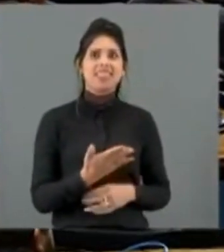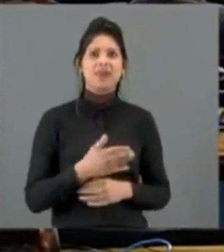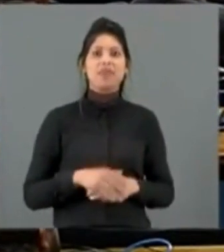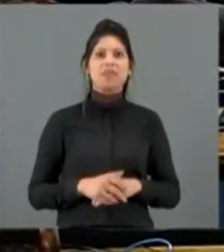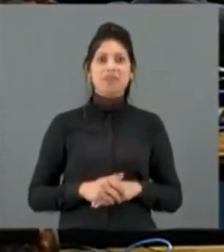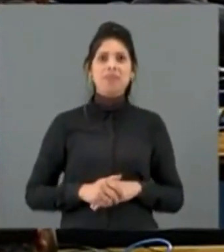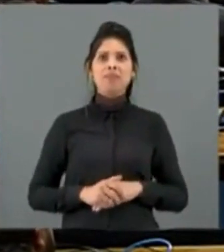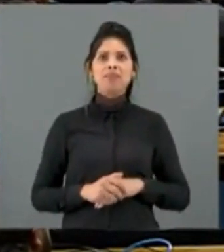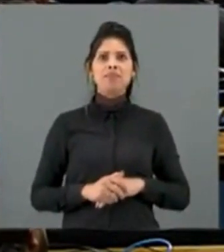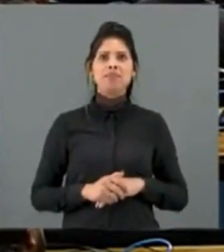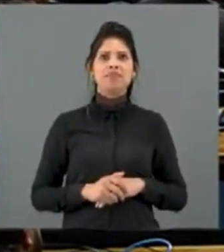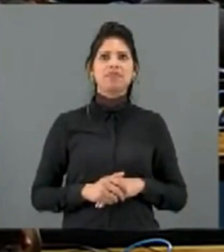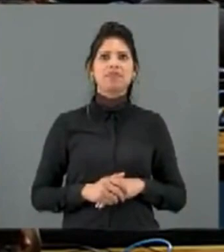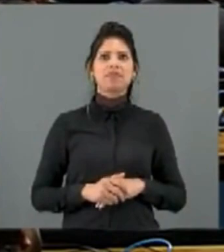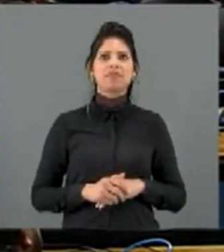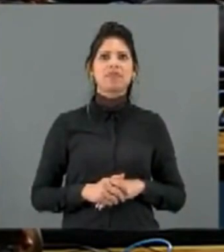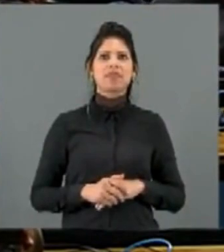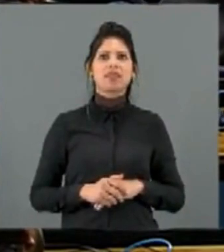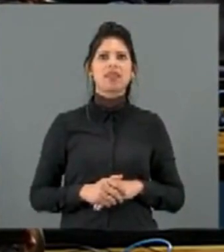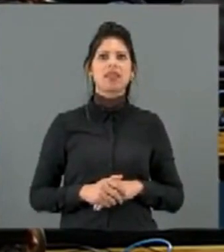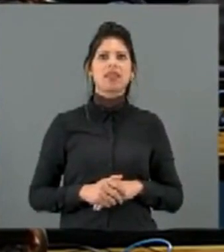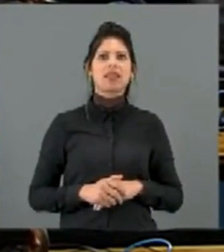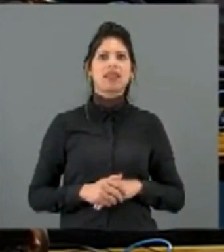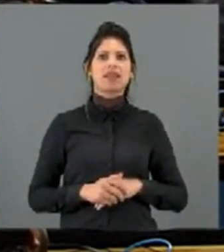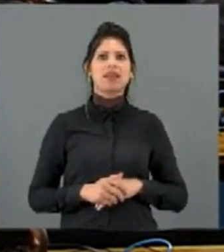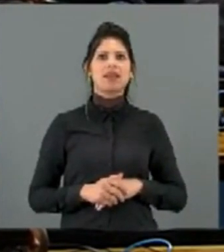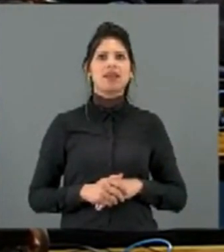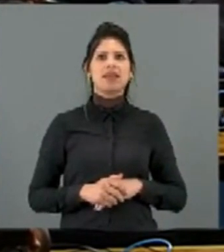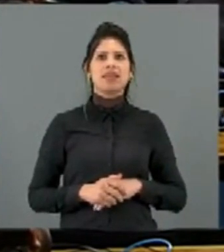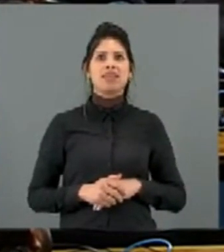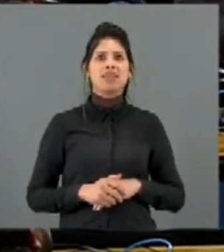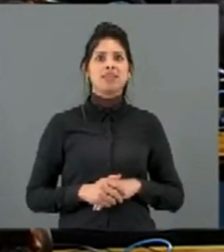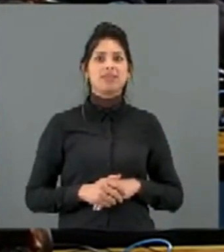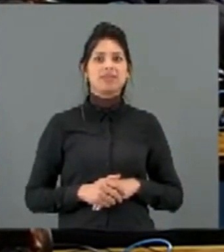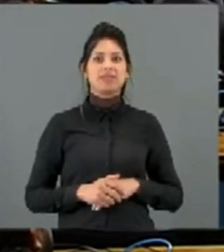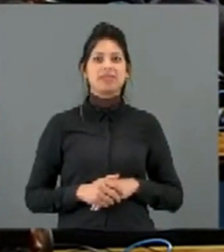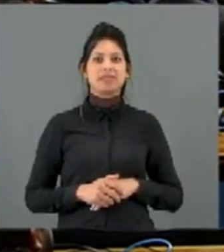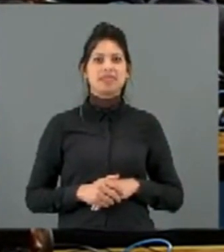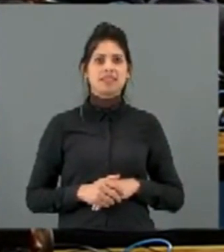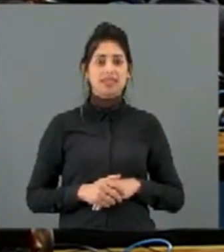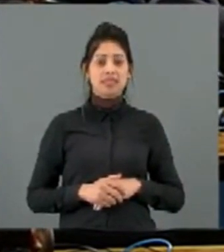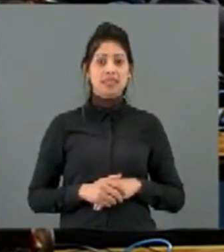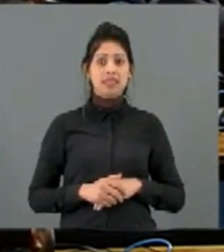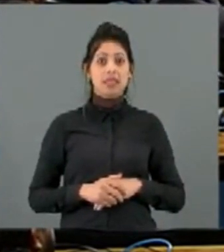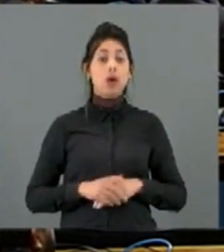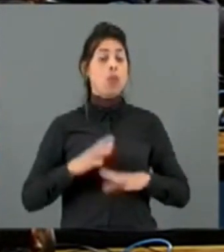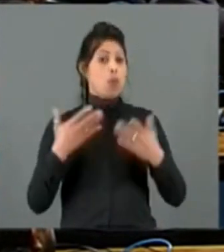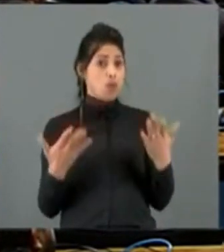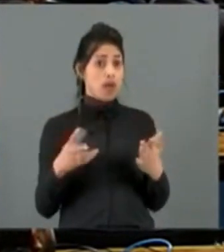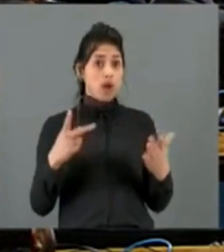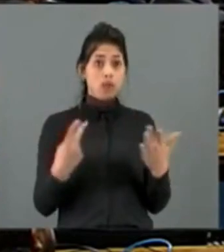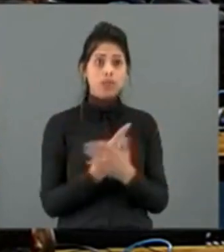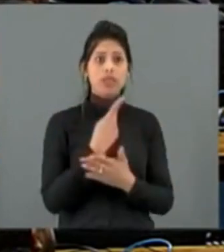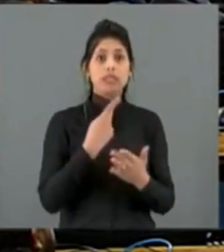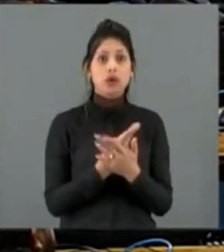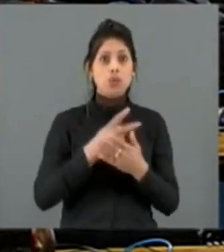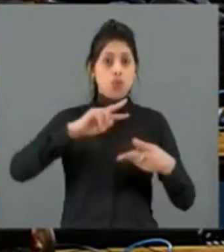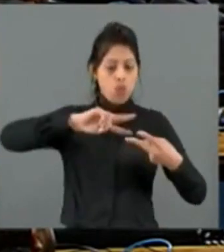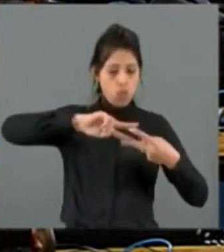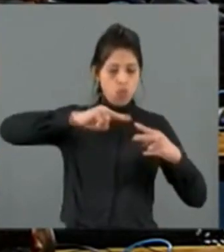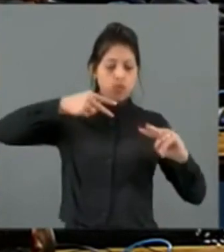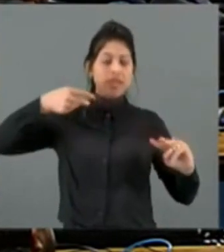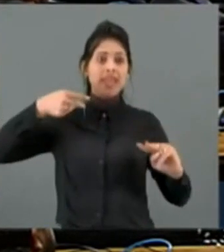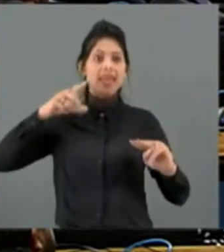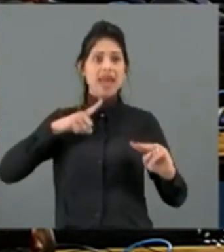falou a respeito da tomada do DNA das pessoas. E aqui